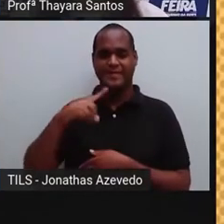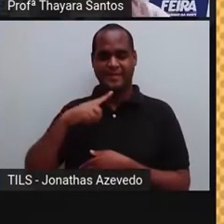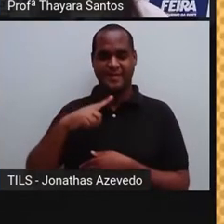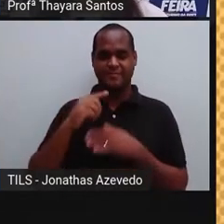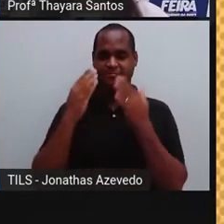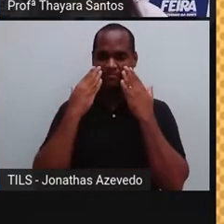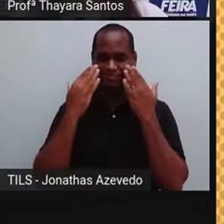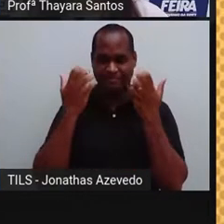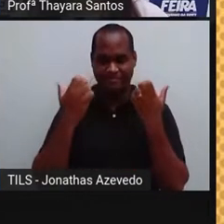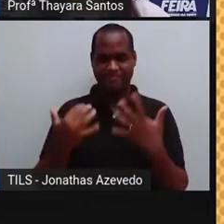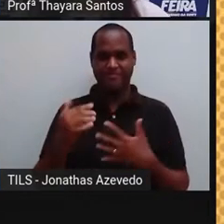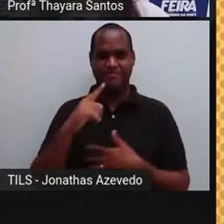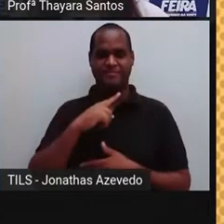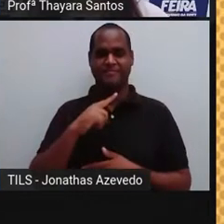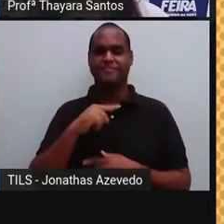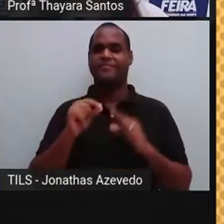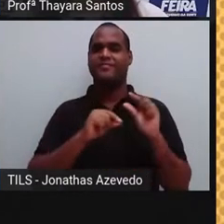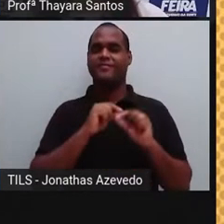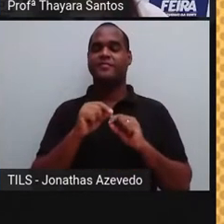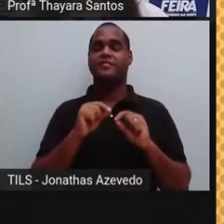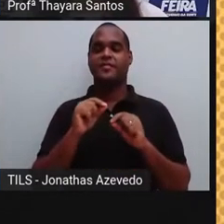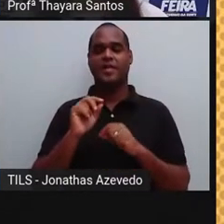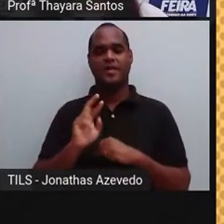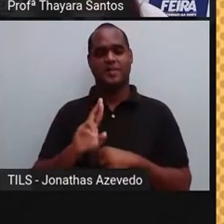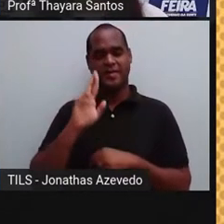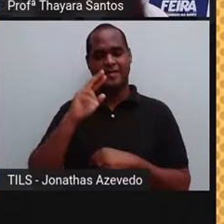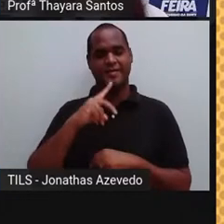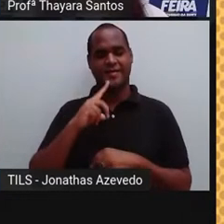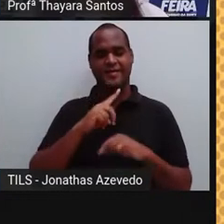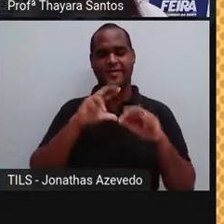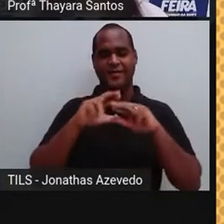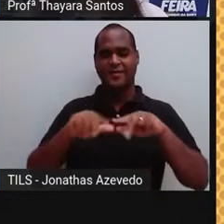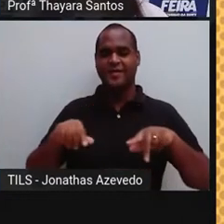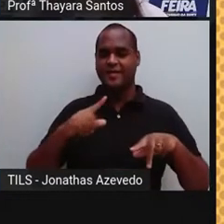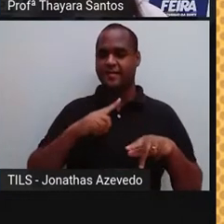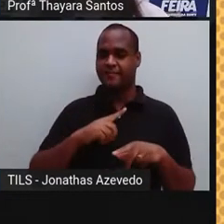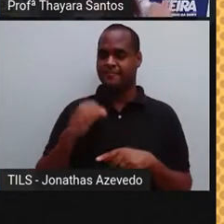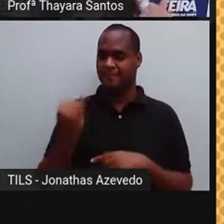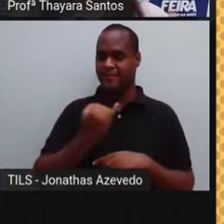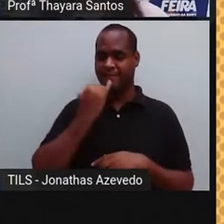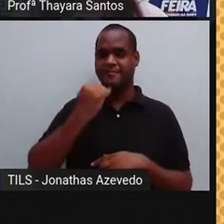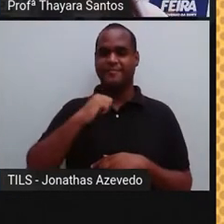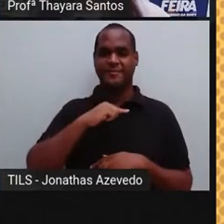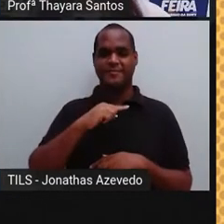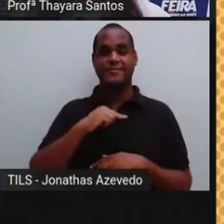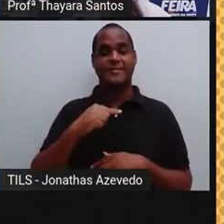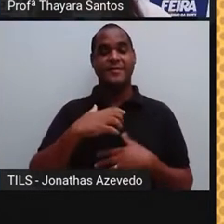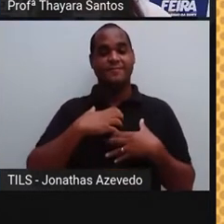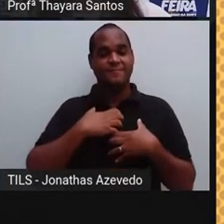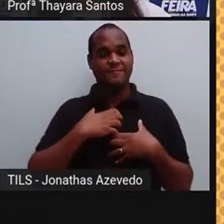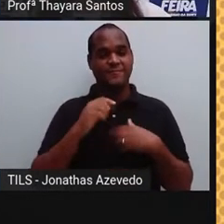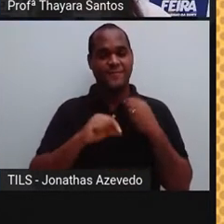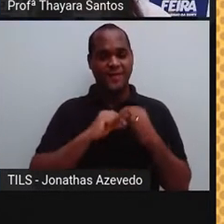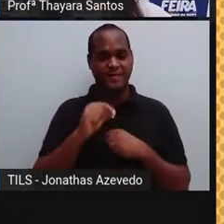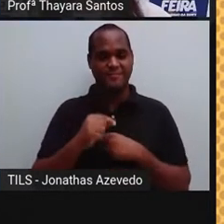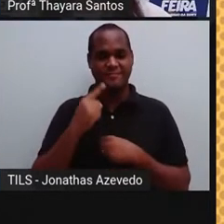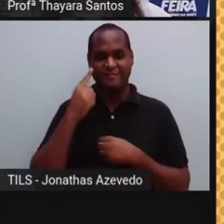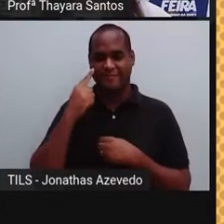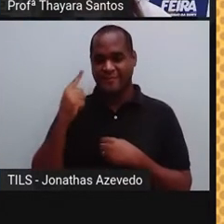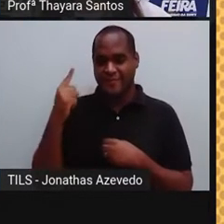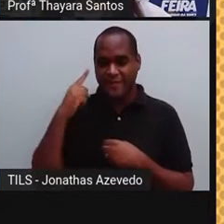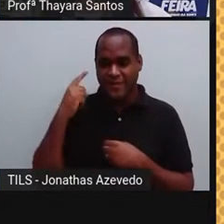apresenta cinco sentidos que são responsáveis por captar as informações do meio. Esses sentidos são audição,